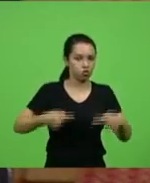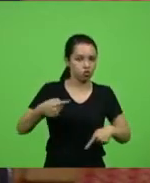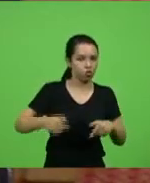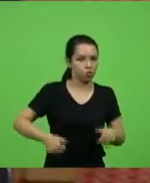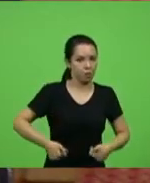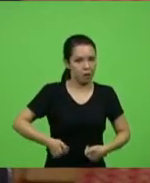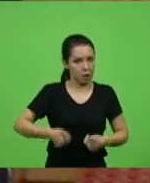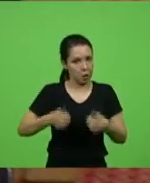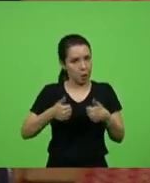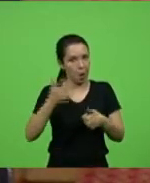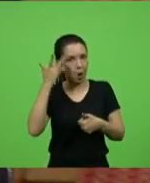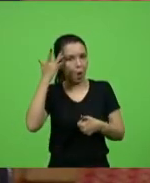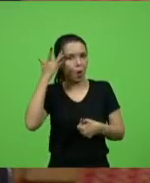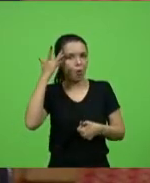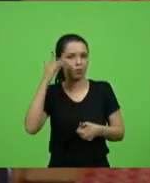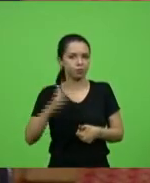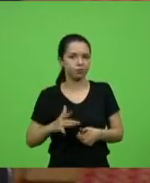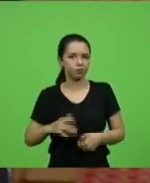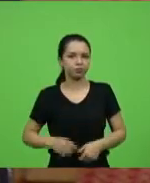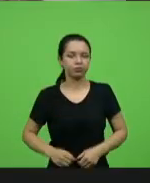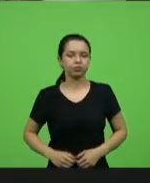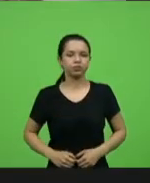sei se foi isso, senhor presidente.